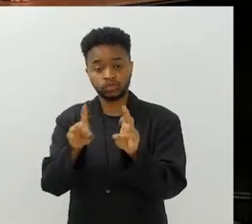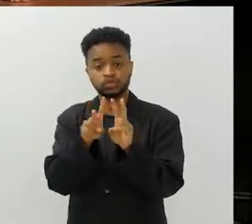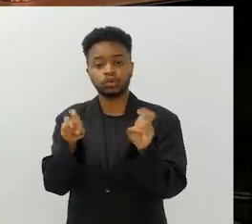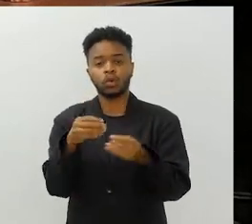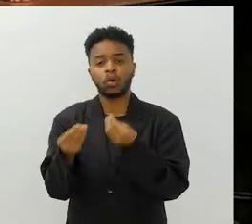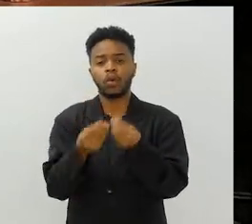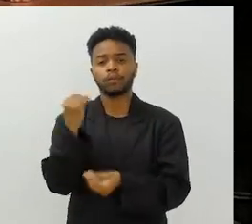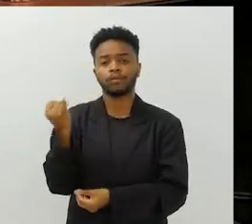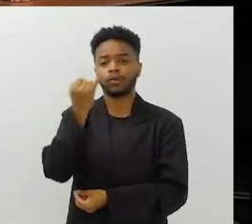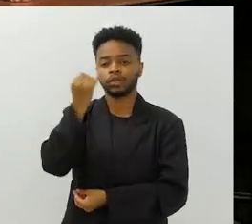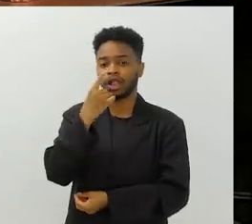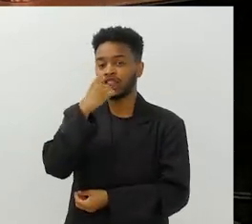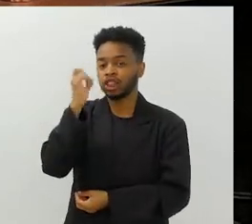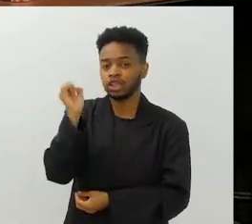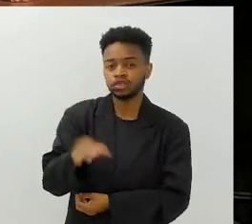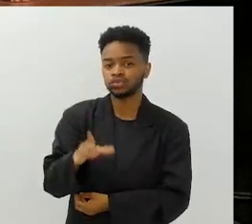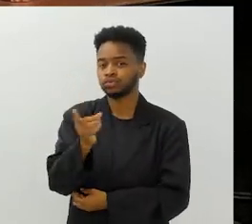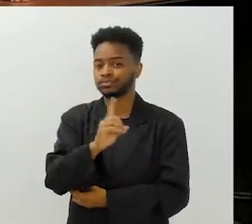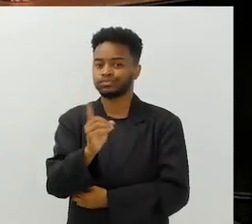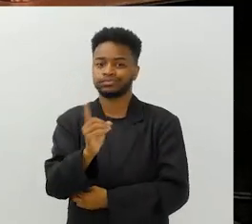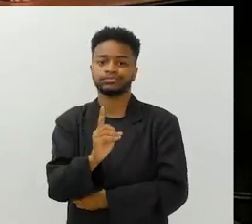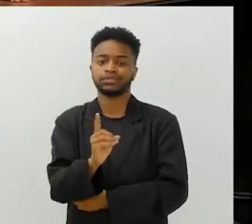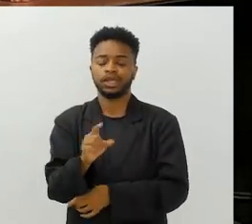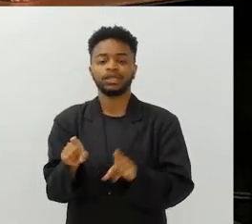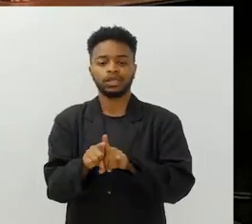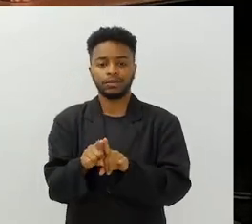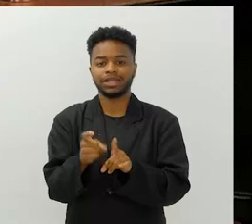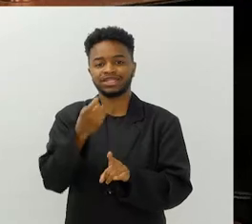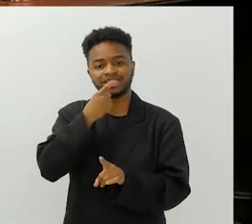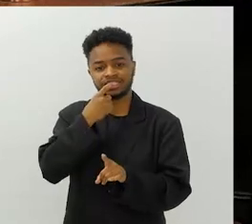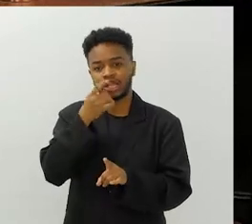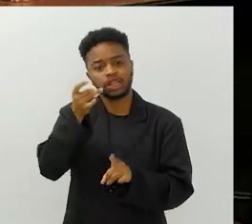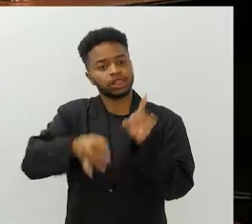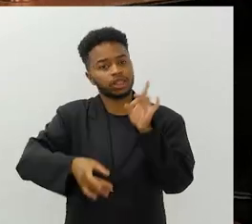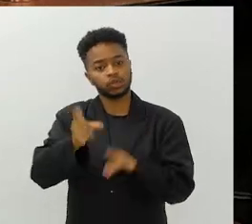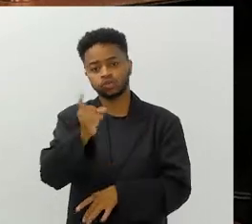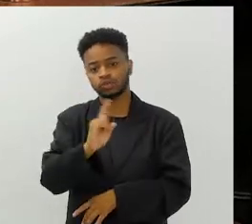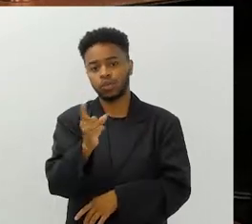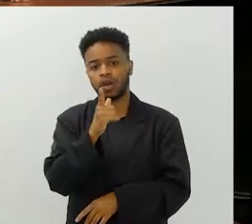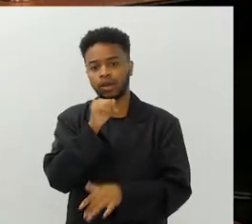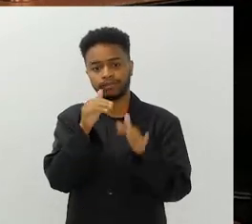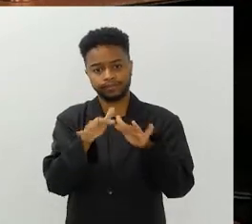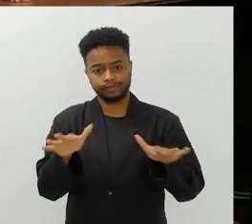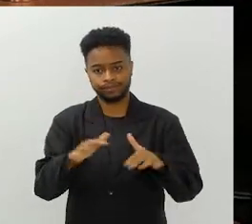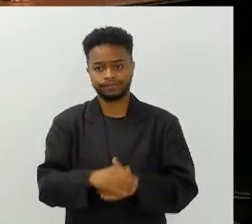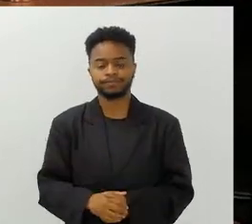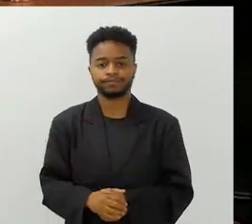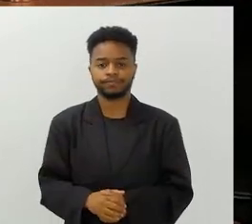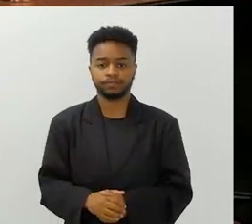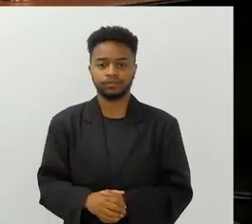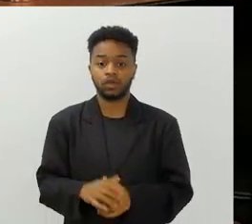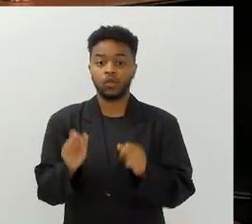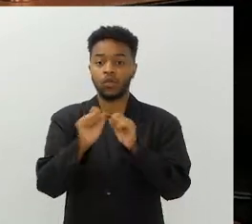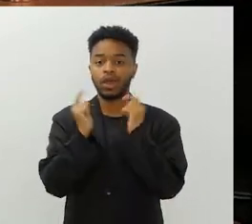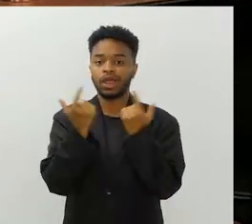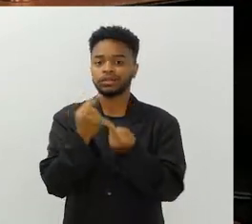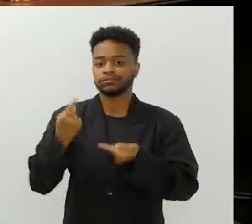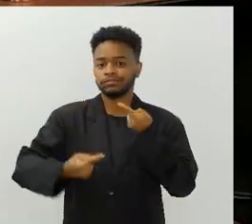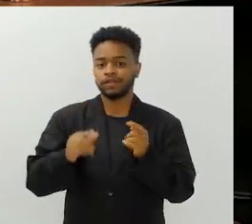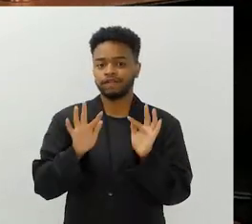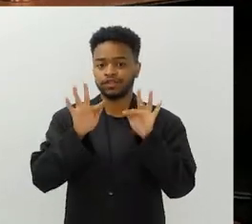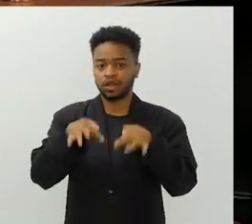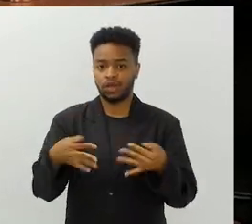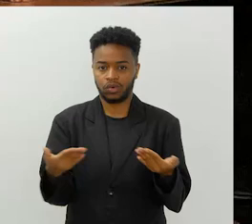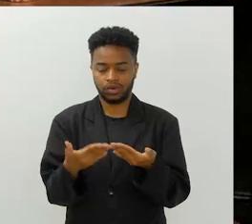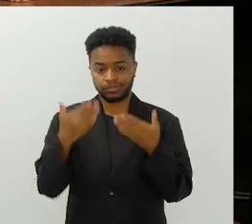as pessoas sobre a importância de não jogar lixo e também plástico nos oceanos e no meio ambiente. O